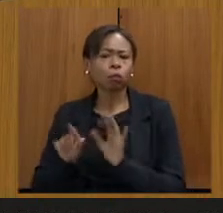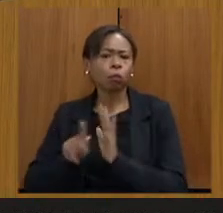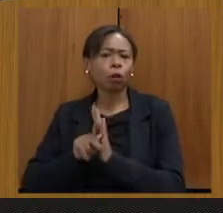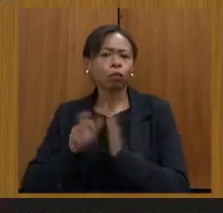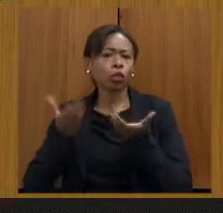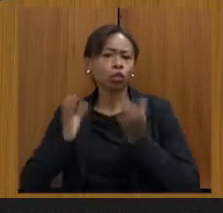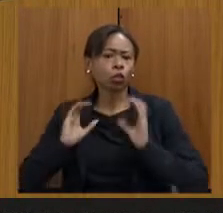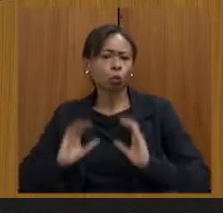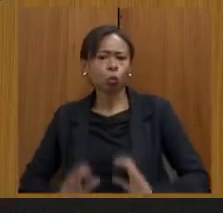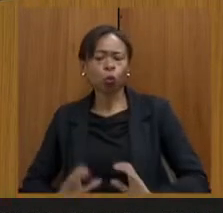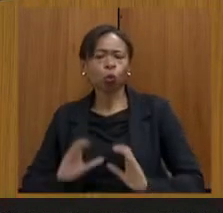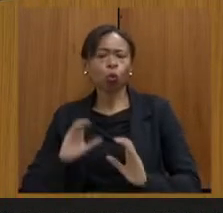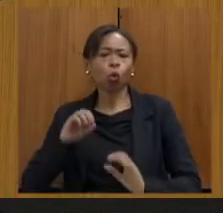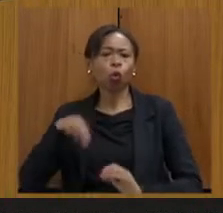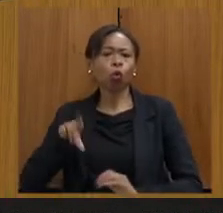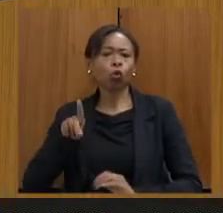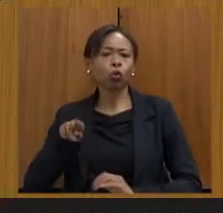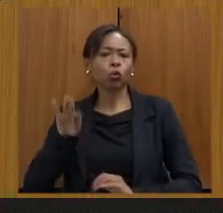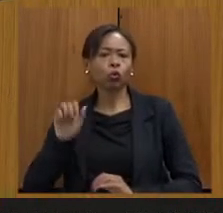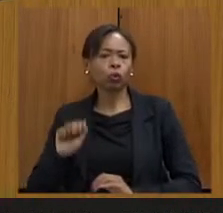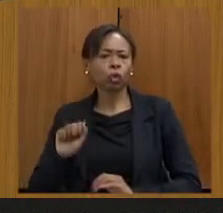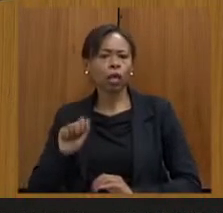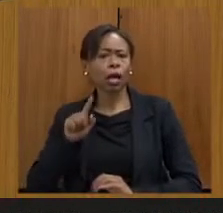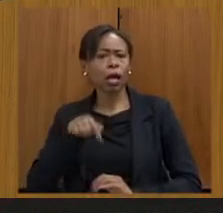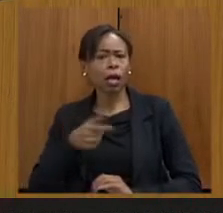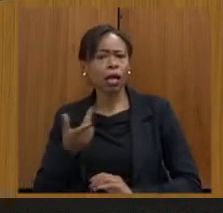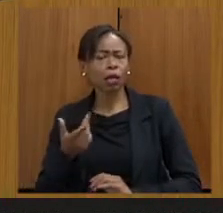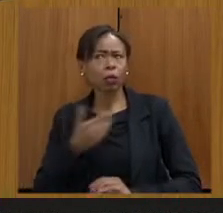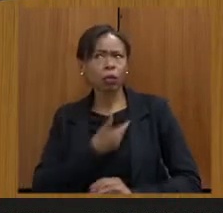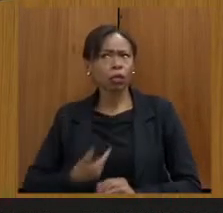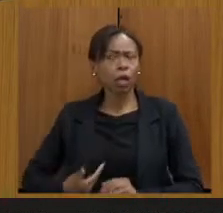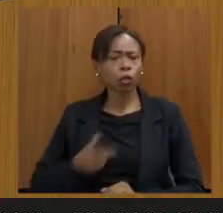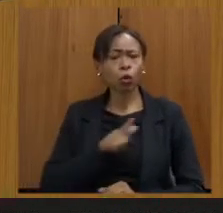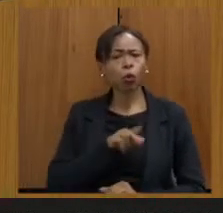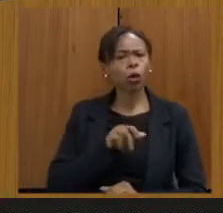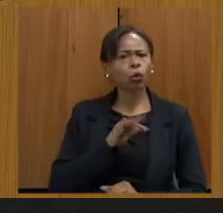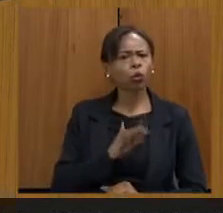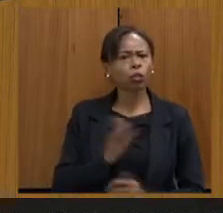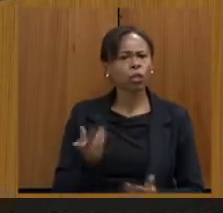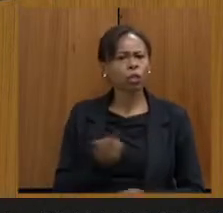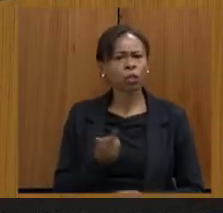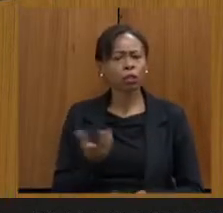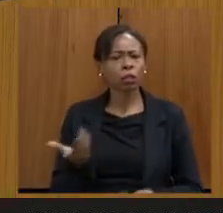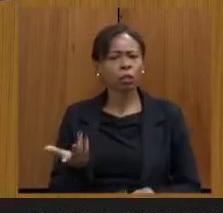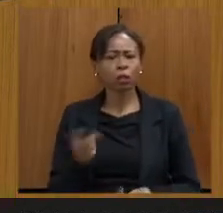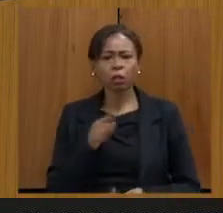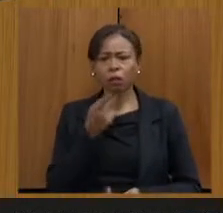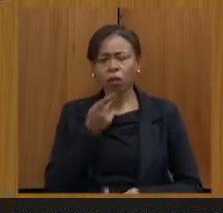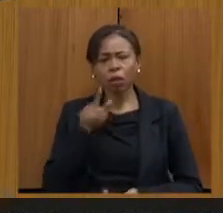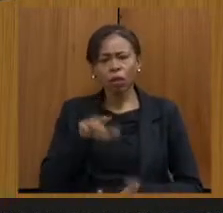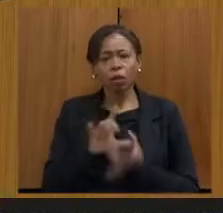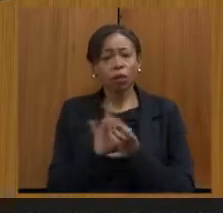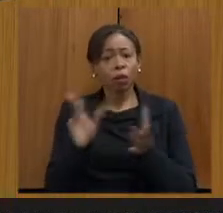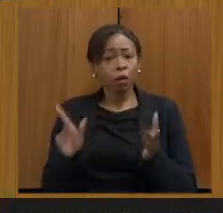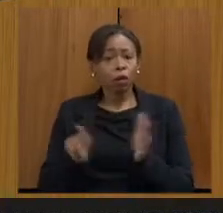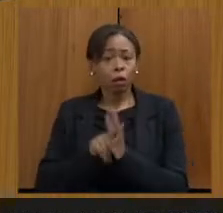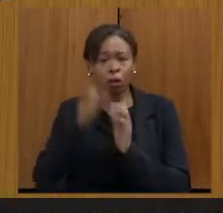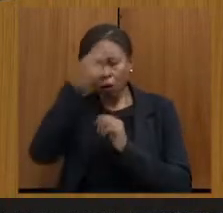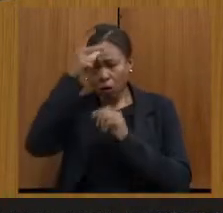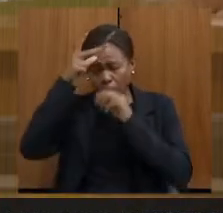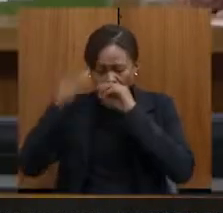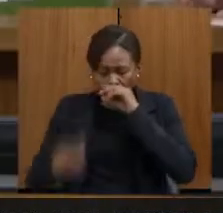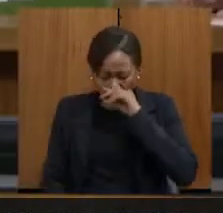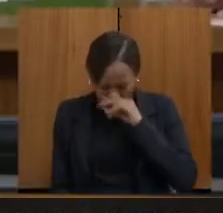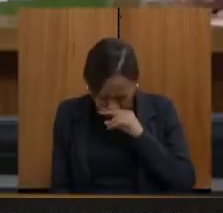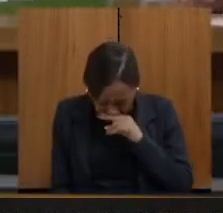com a GUT. É verdade. Então, o senhor me disse que foi autorizada pelo município. Não, a